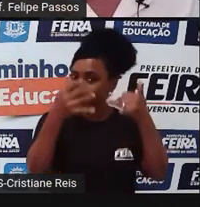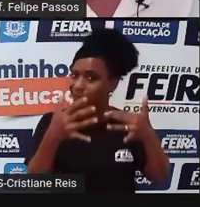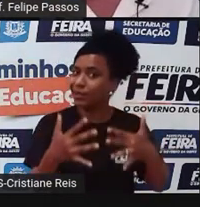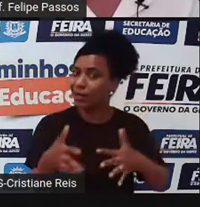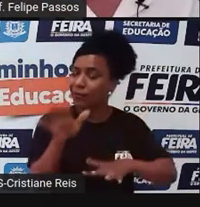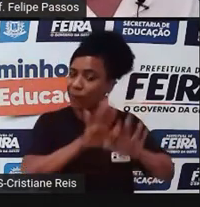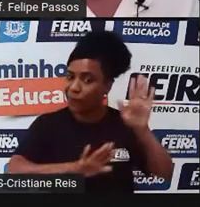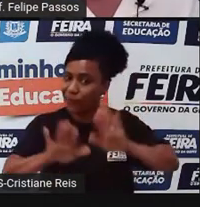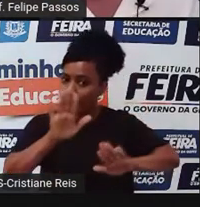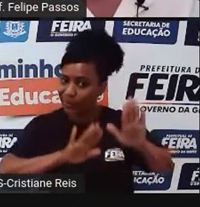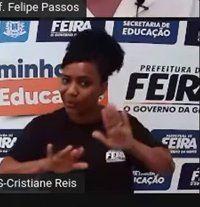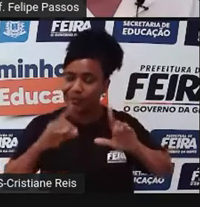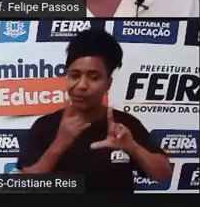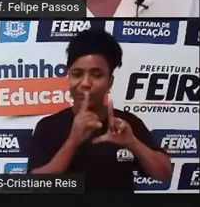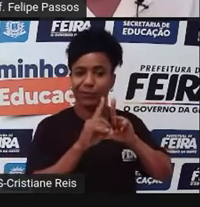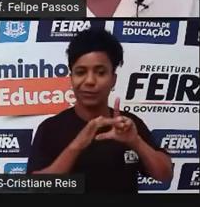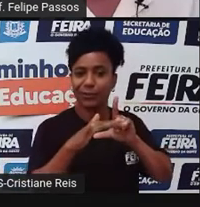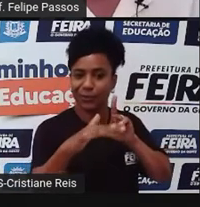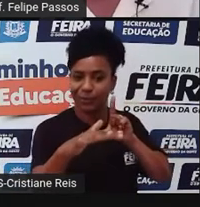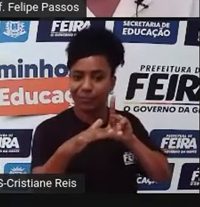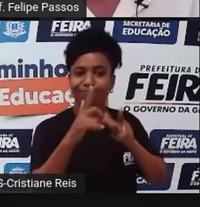são flores, mas vamos lá.